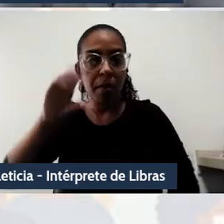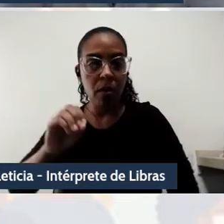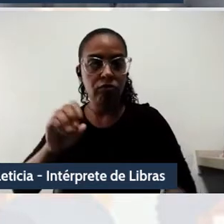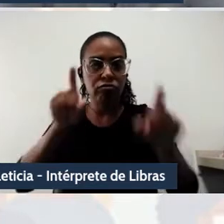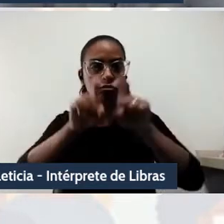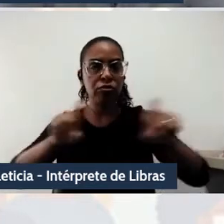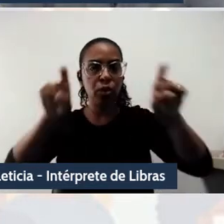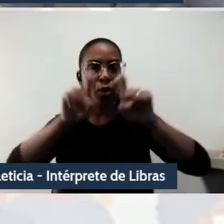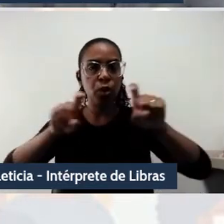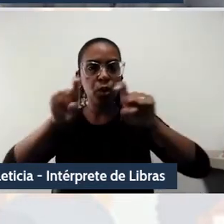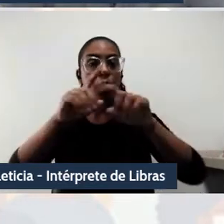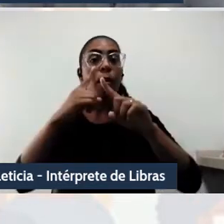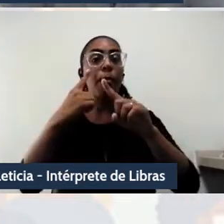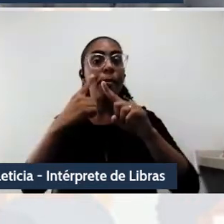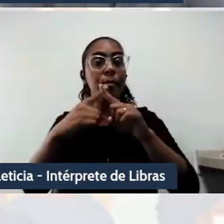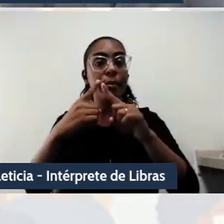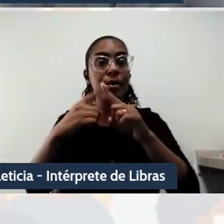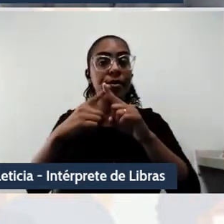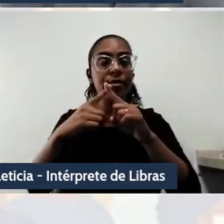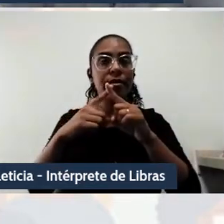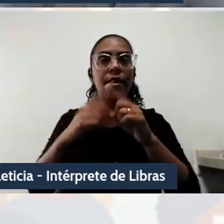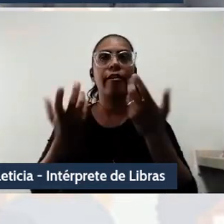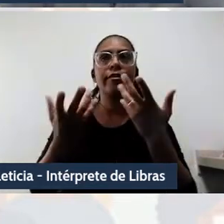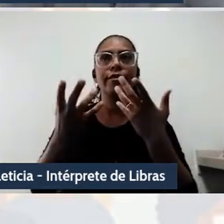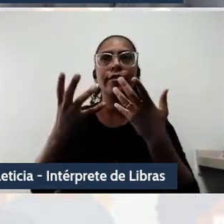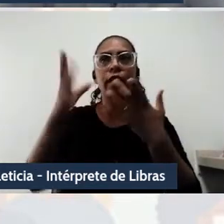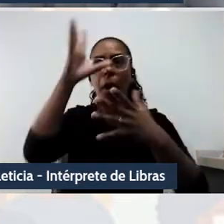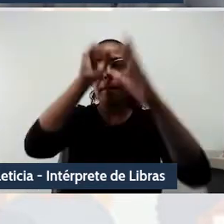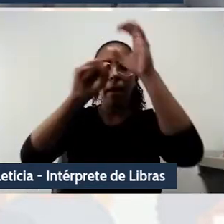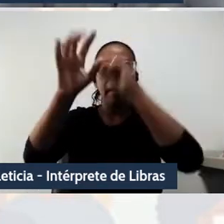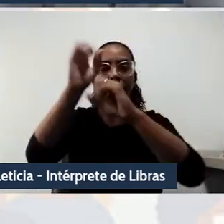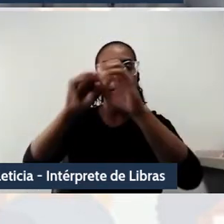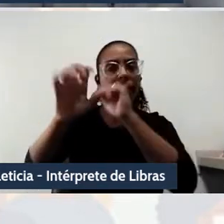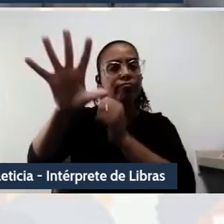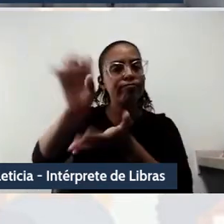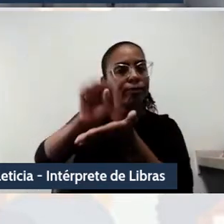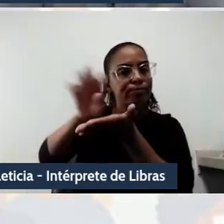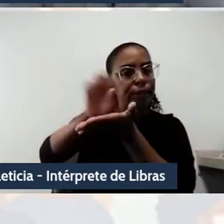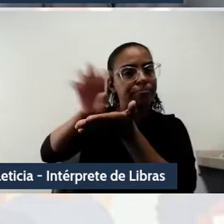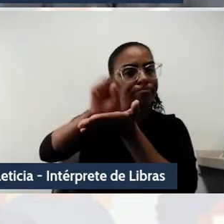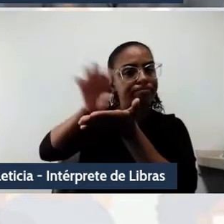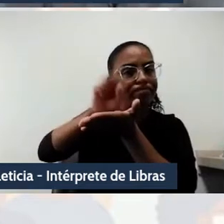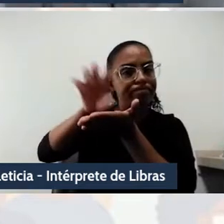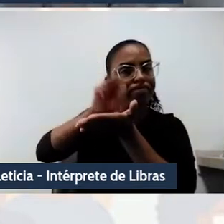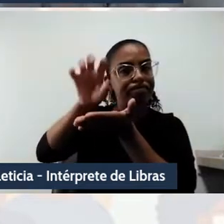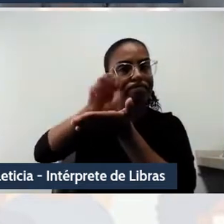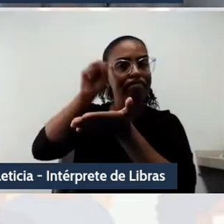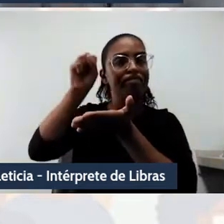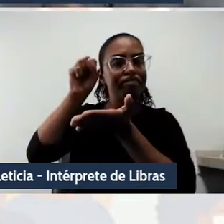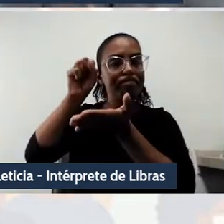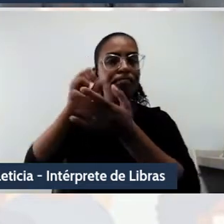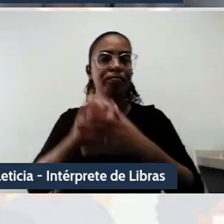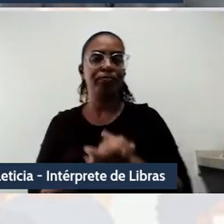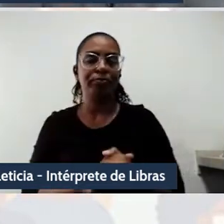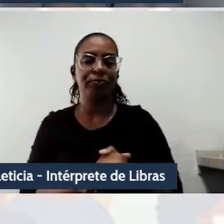extraírem a aprendizagem de dados obtidos e coletados das interações com nós, os humanos, ou